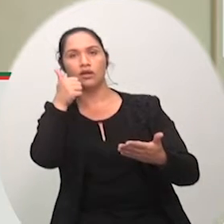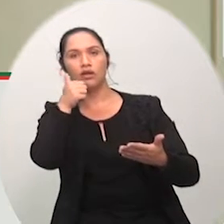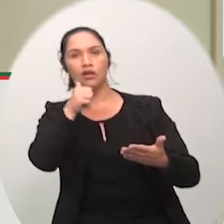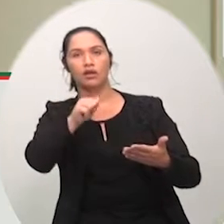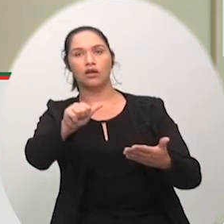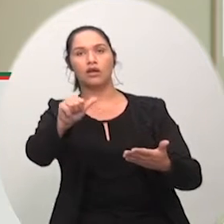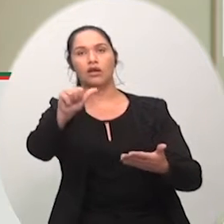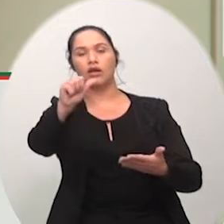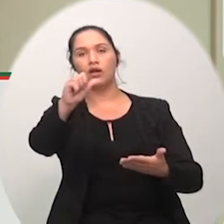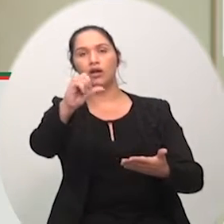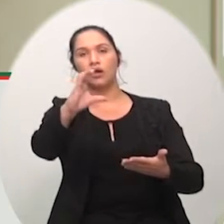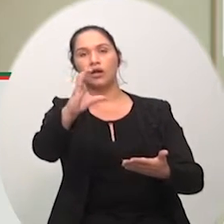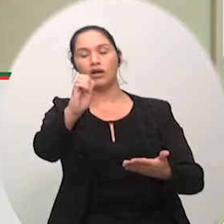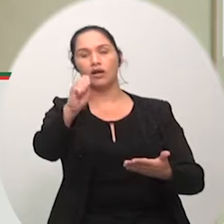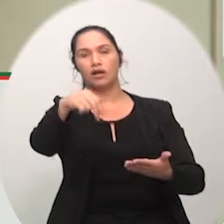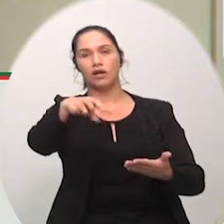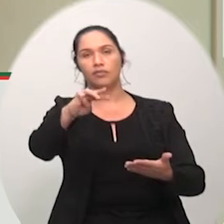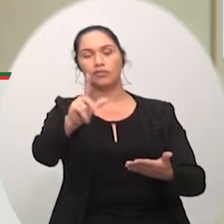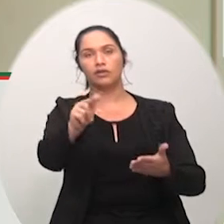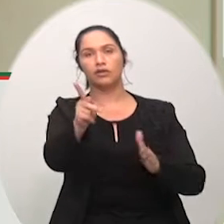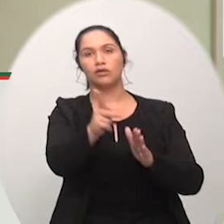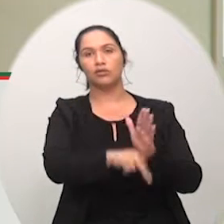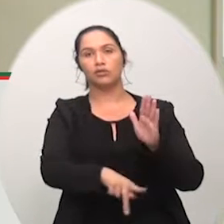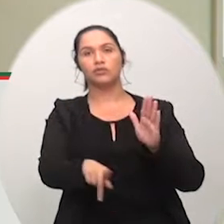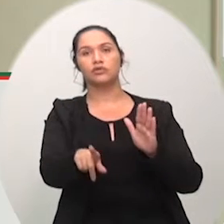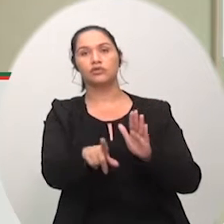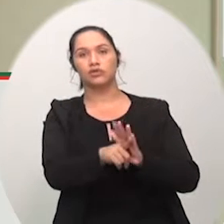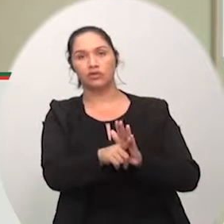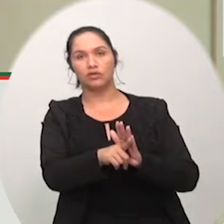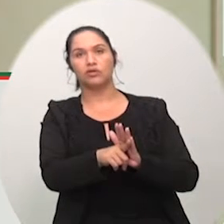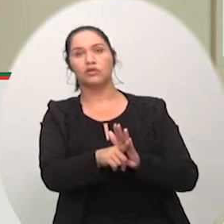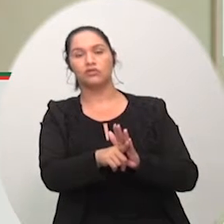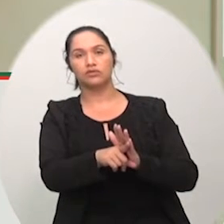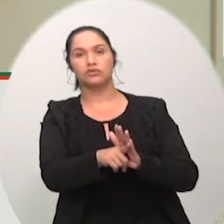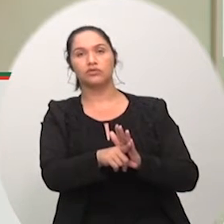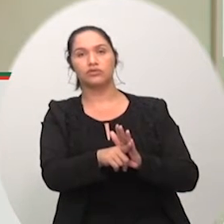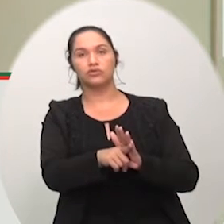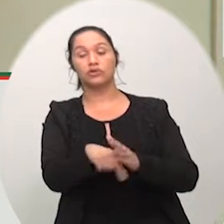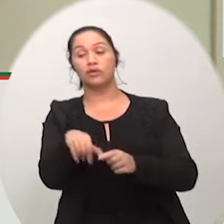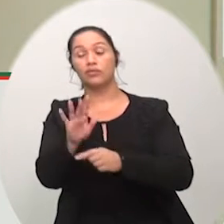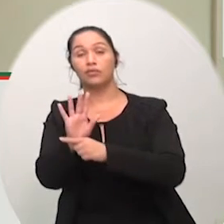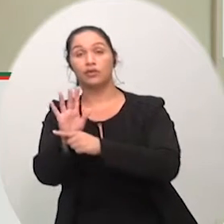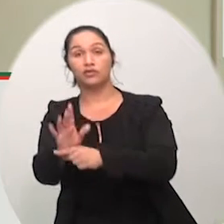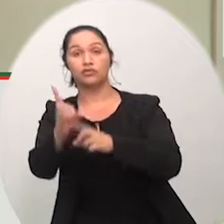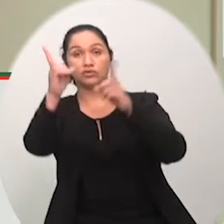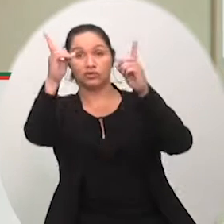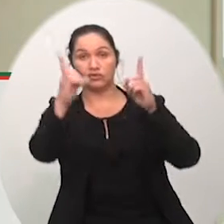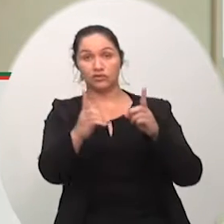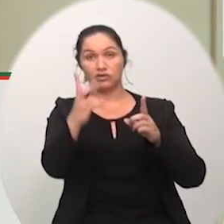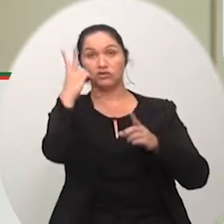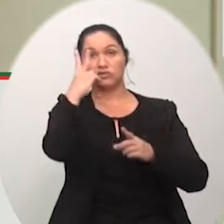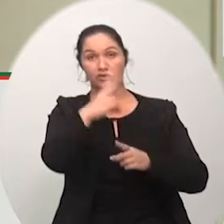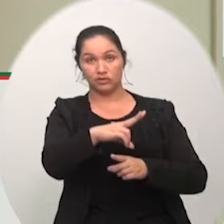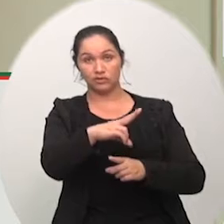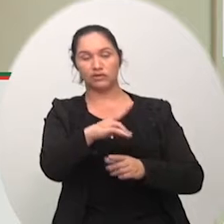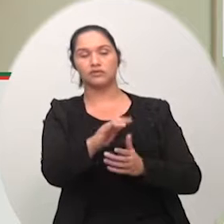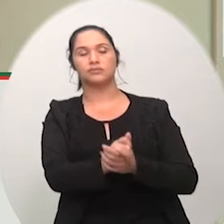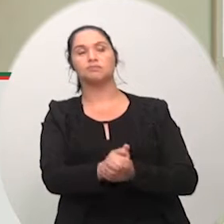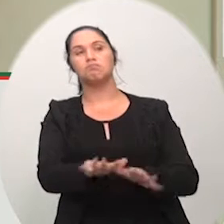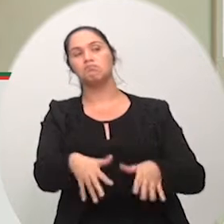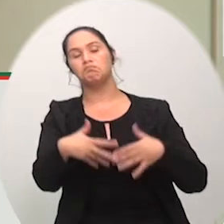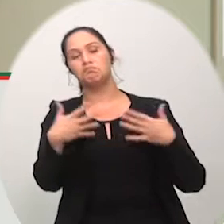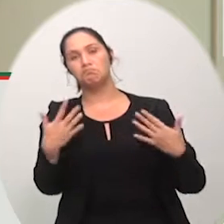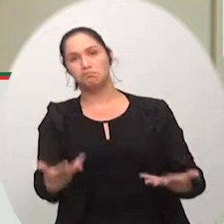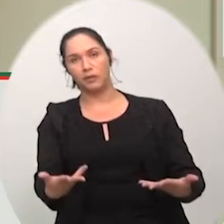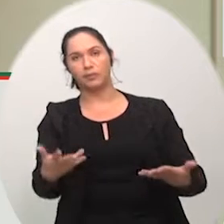linhas de ônibus de forma clara e também em braile ajudando também os deficientes visuais penso eu que